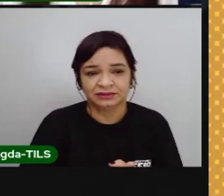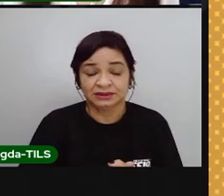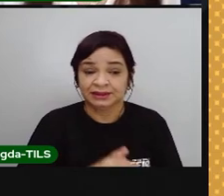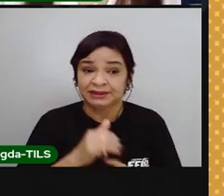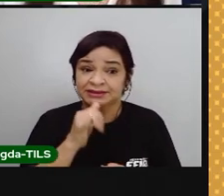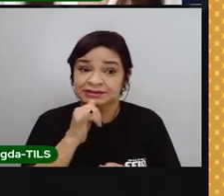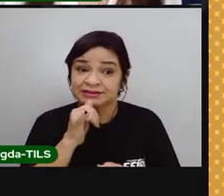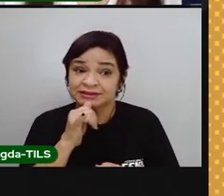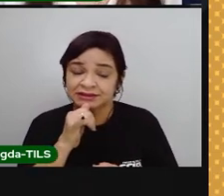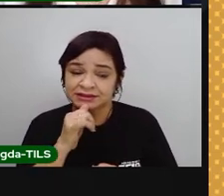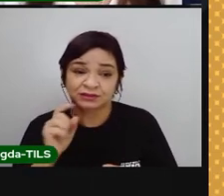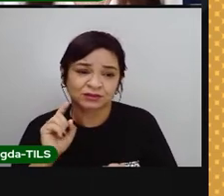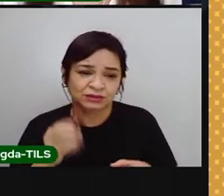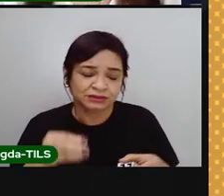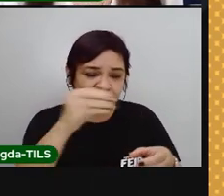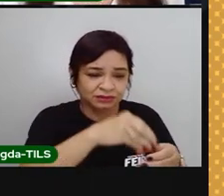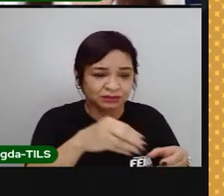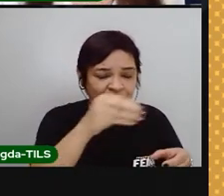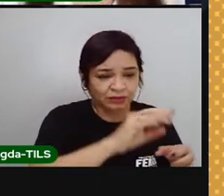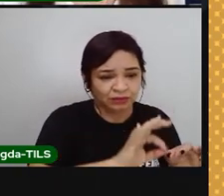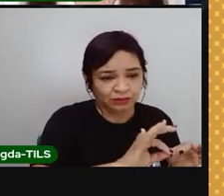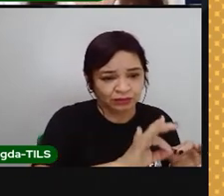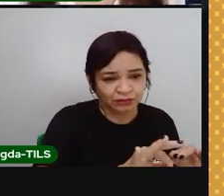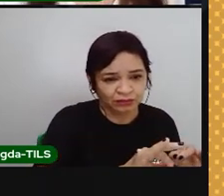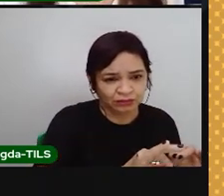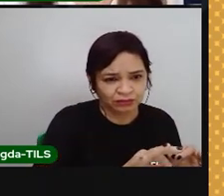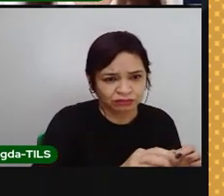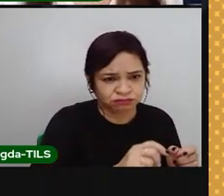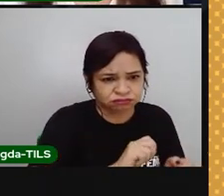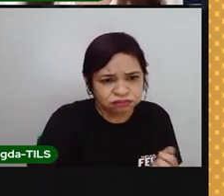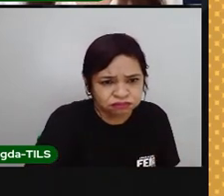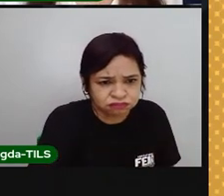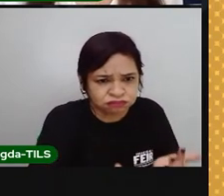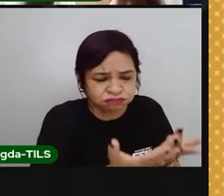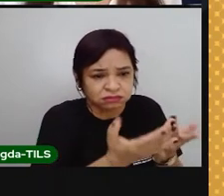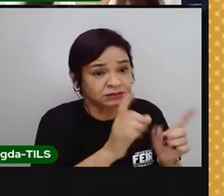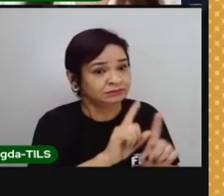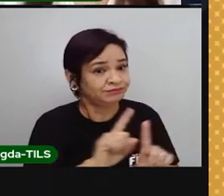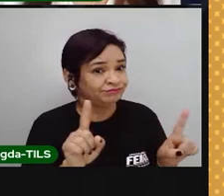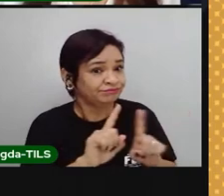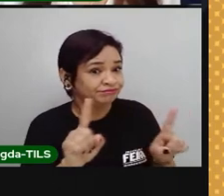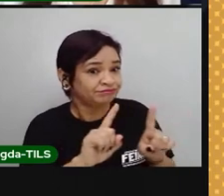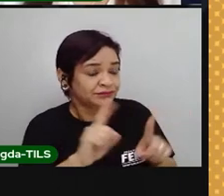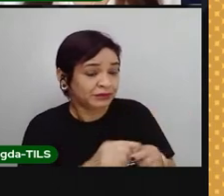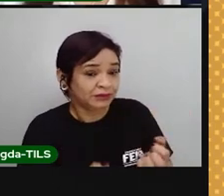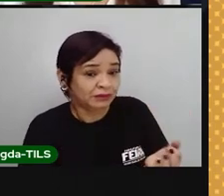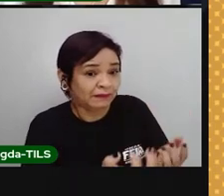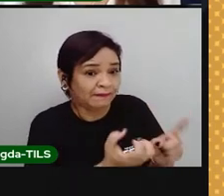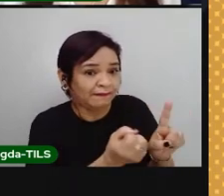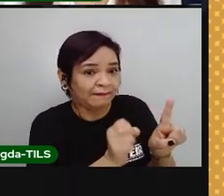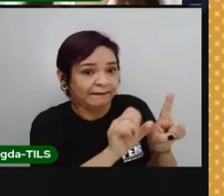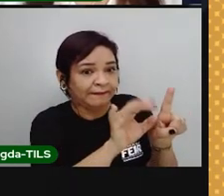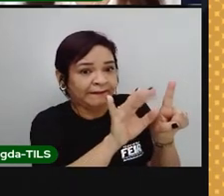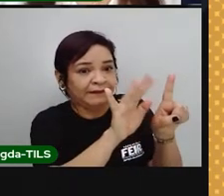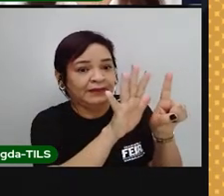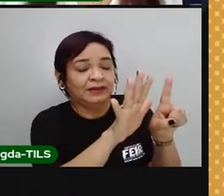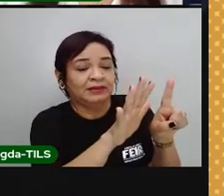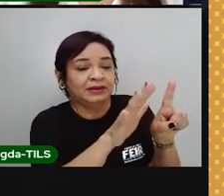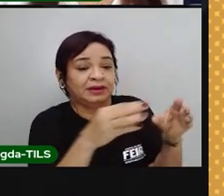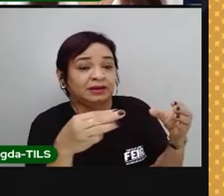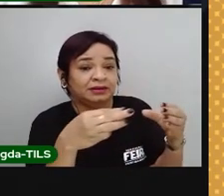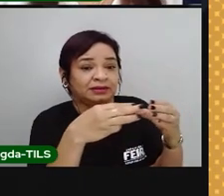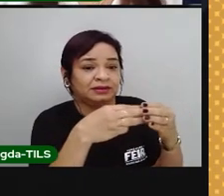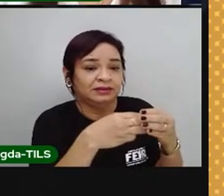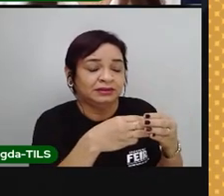correta, isso também é importante. Nunca queimar o lixo, porque isso vai emitir esses gases de efeito estufa, vai aumentar a